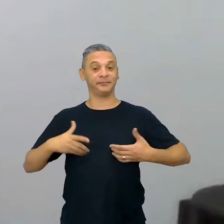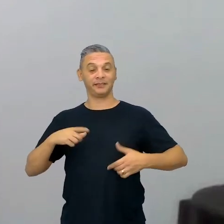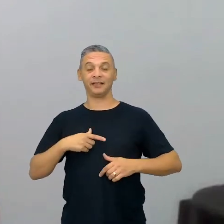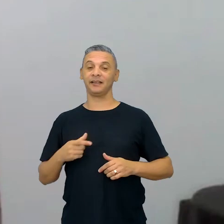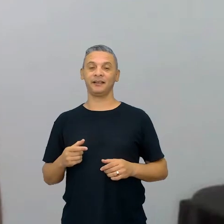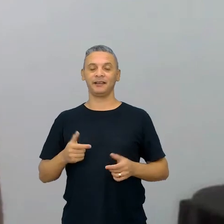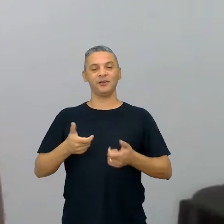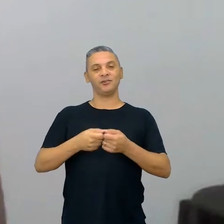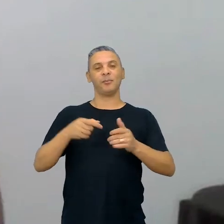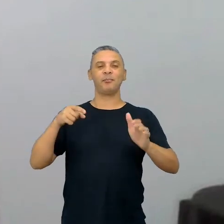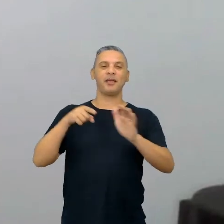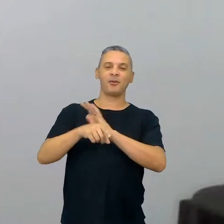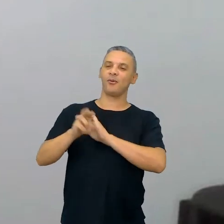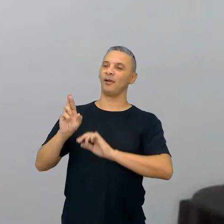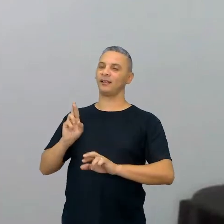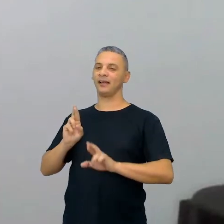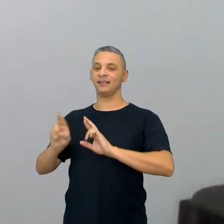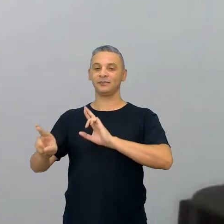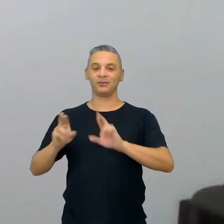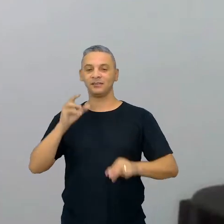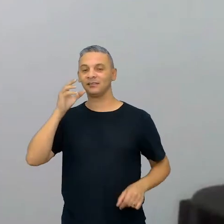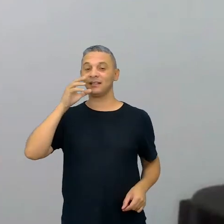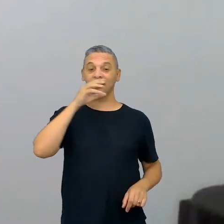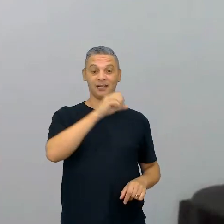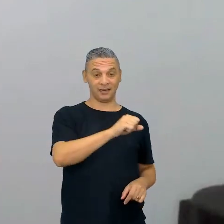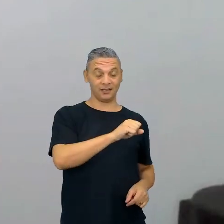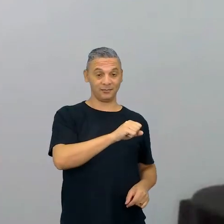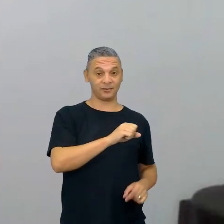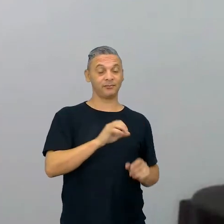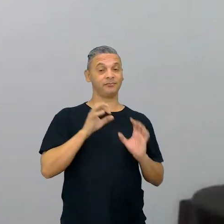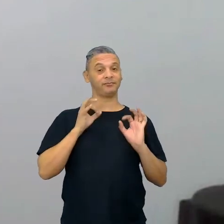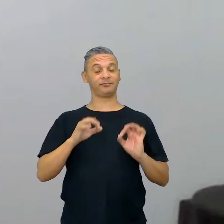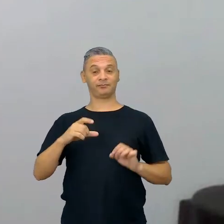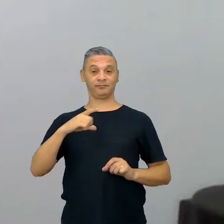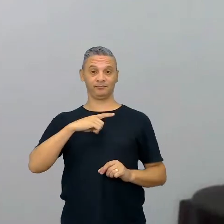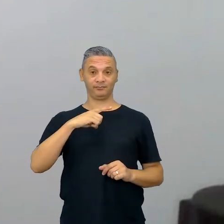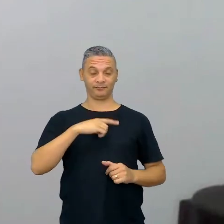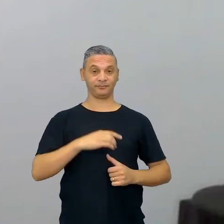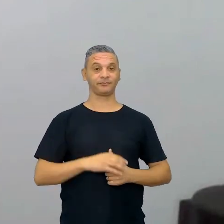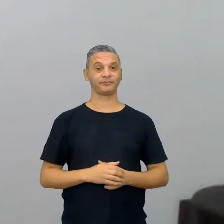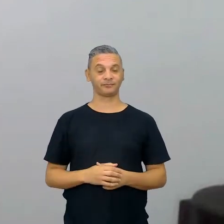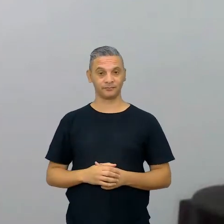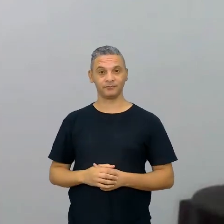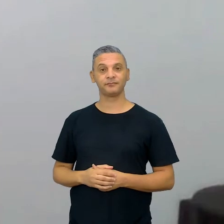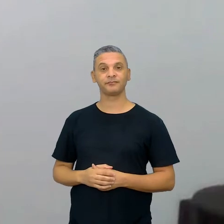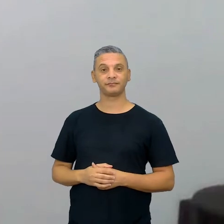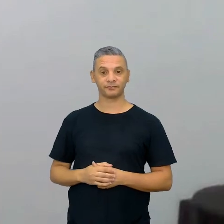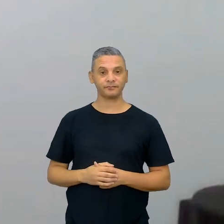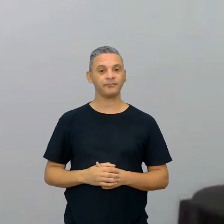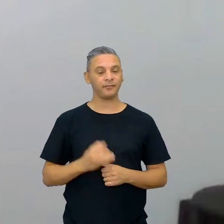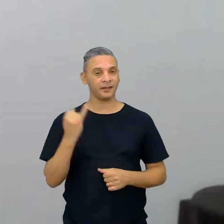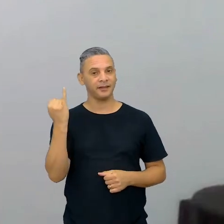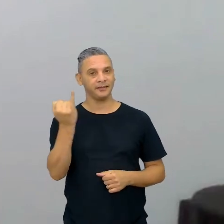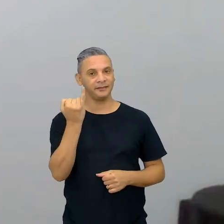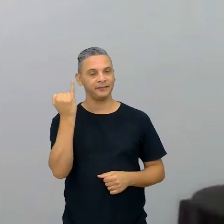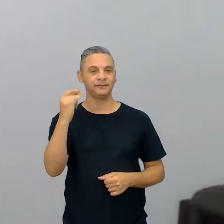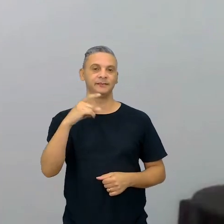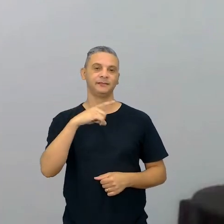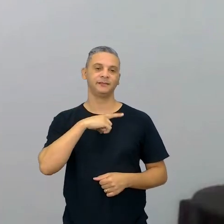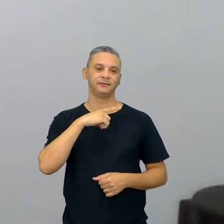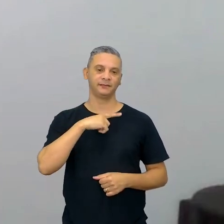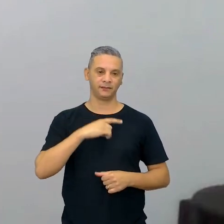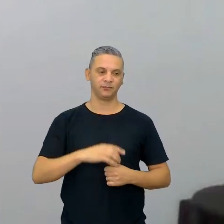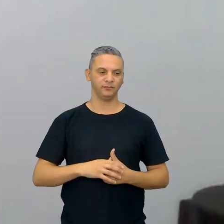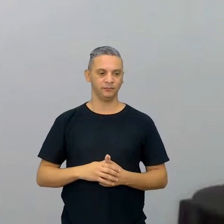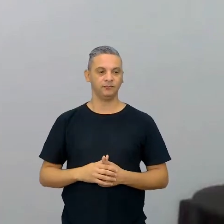de perguntas e respostas mais rápidas e mais conceituais, né, mas é muito importante para o aluno.